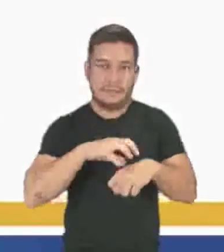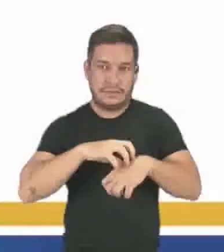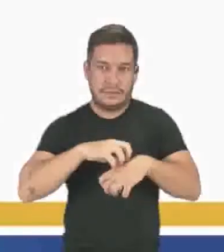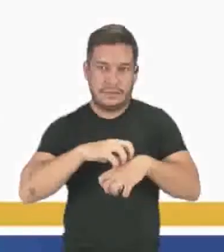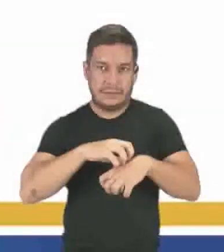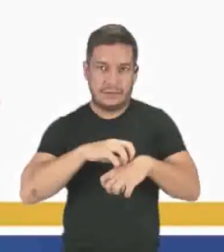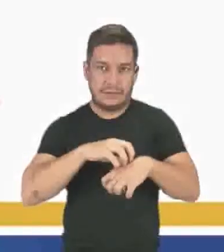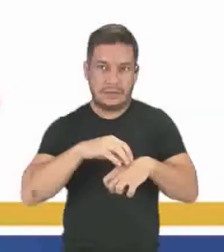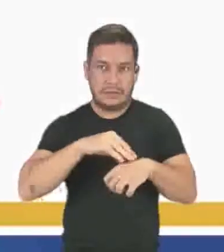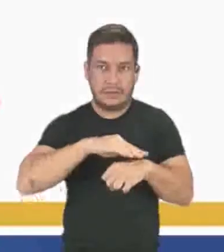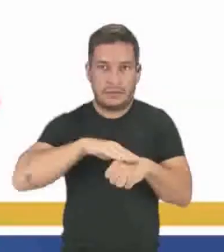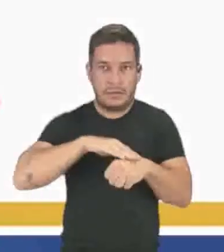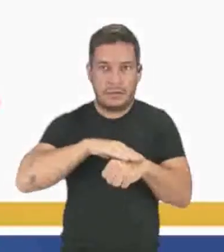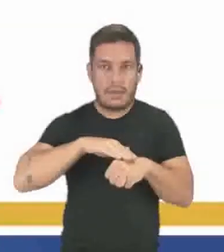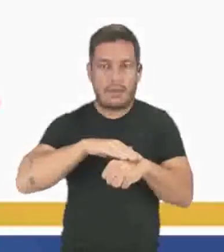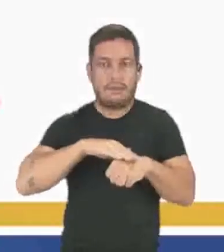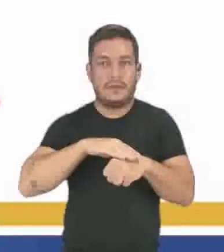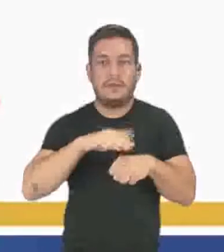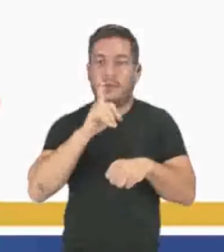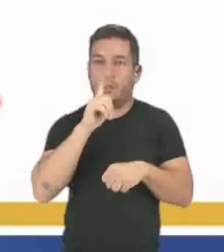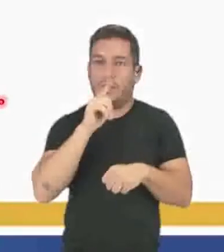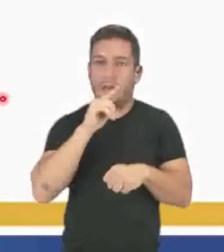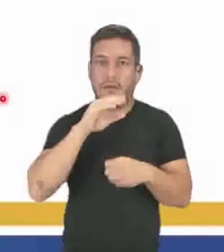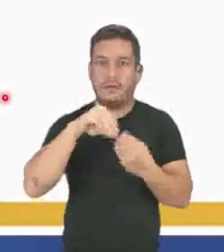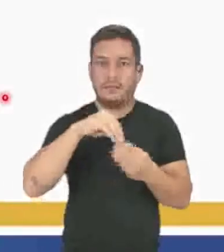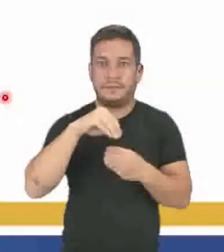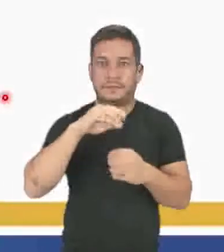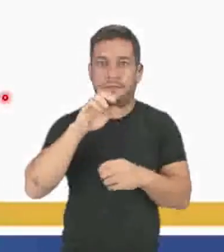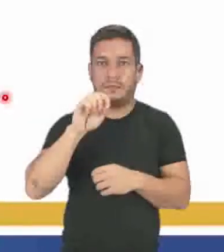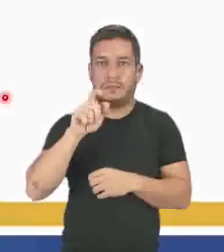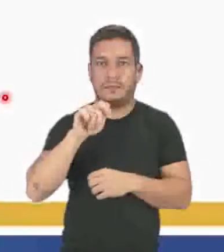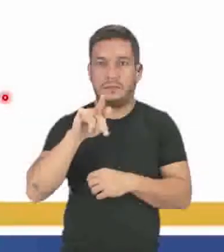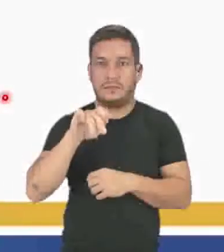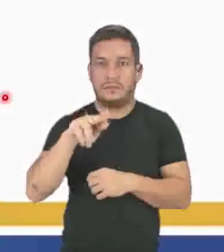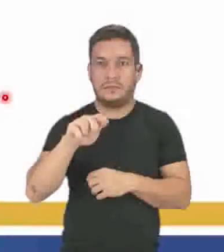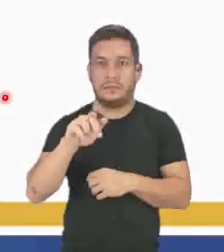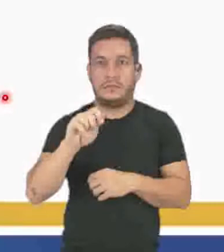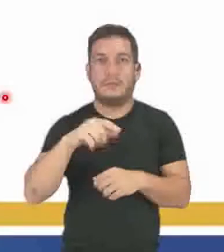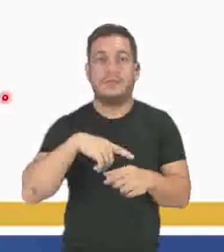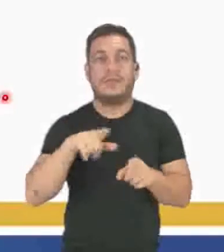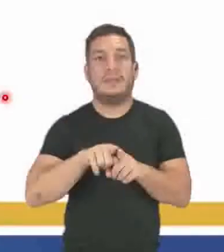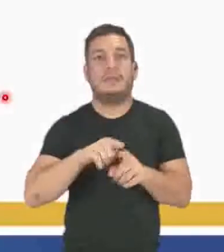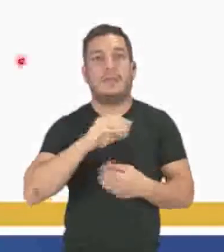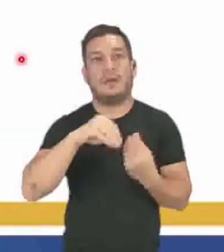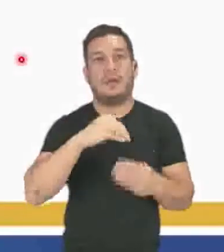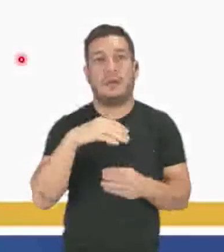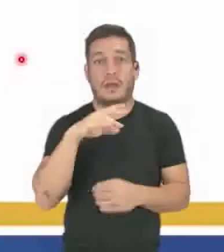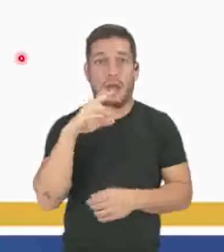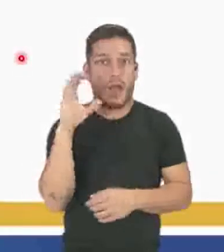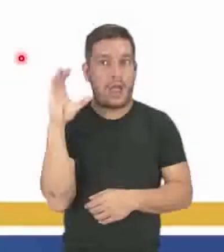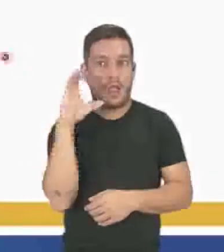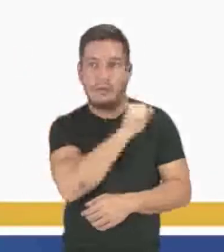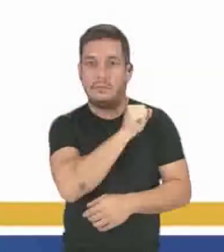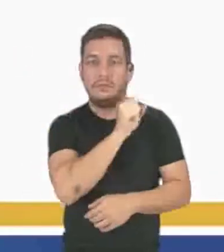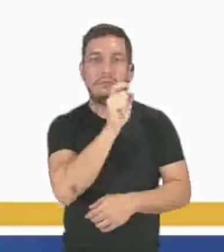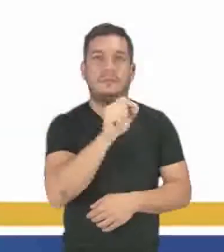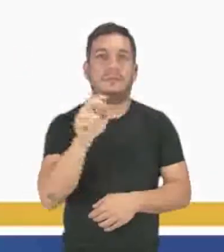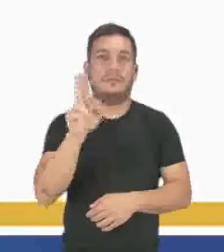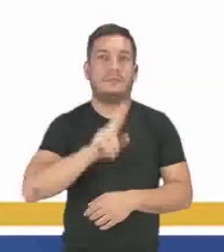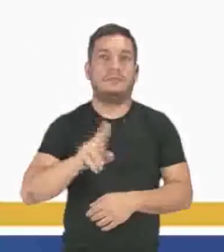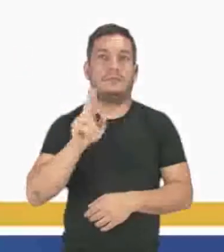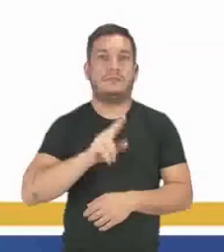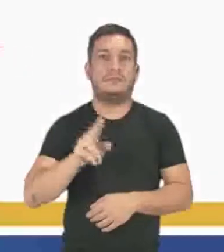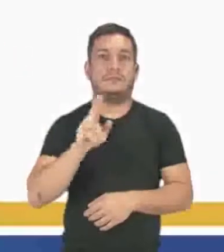lavada com essa água oxigenada. e nós temos uma reação ultra rápida, que é quando é utilizado os ibergs.